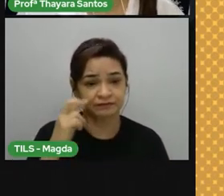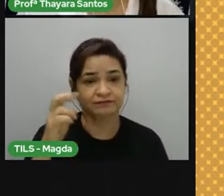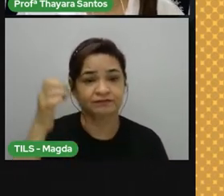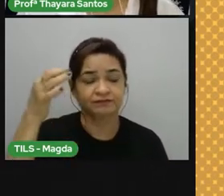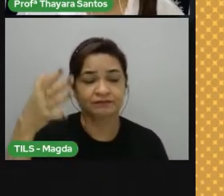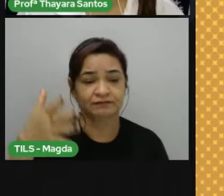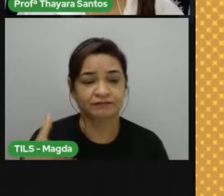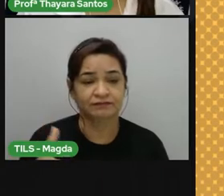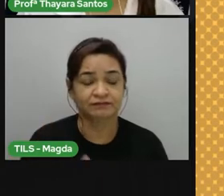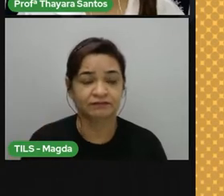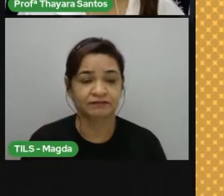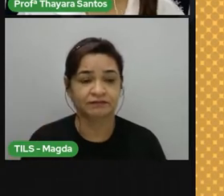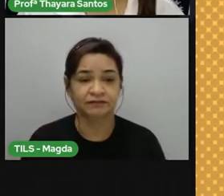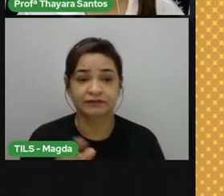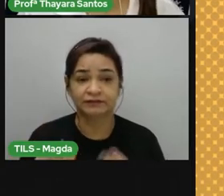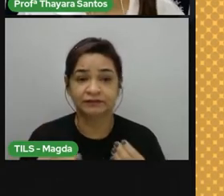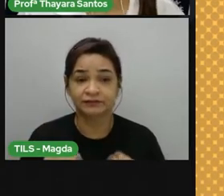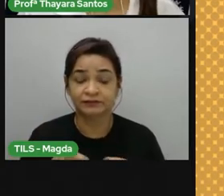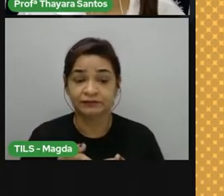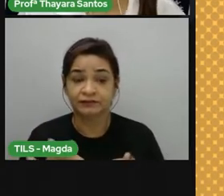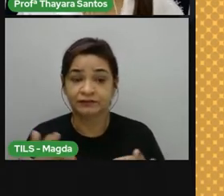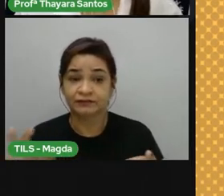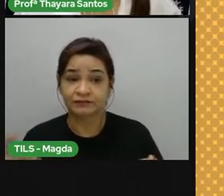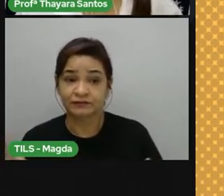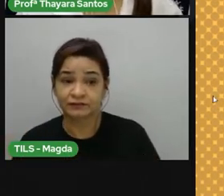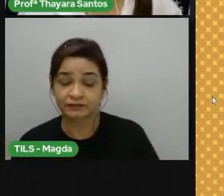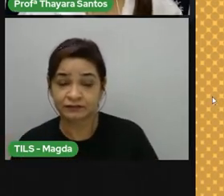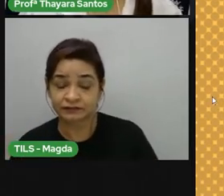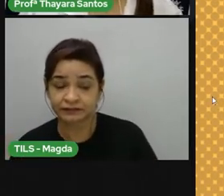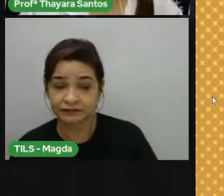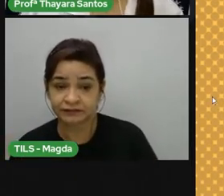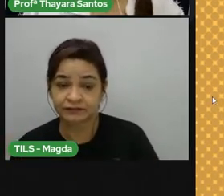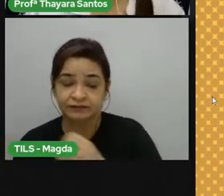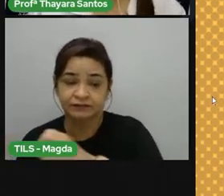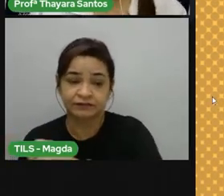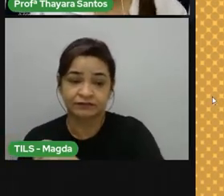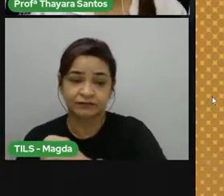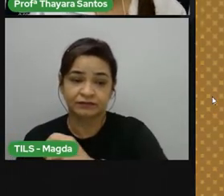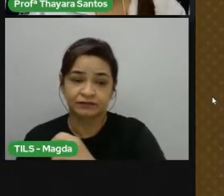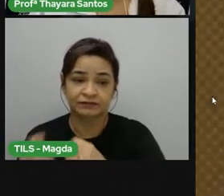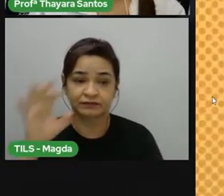tem a ver com a distância, com relação ao continente.